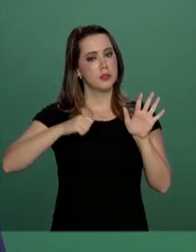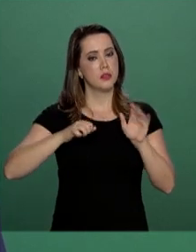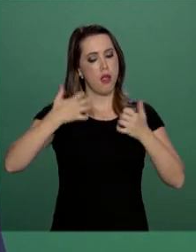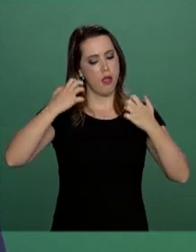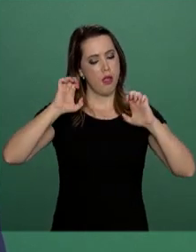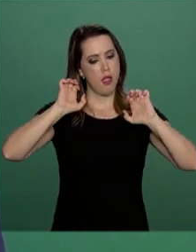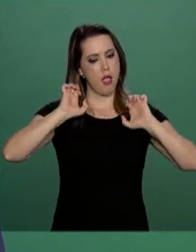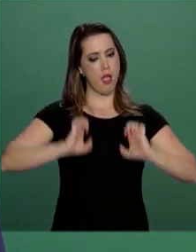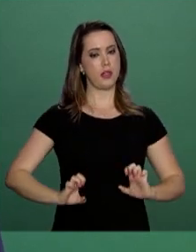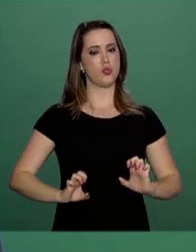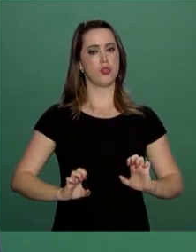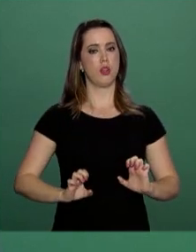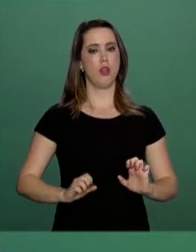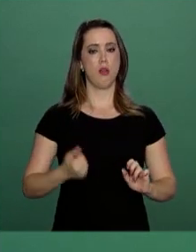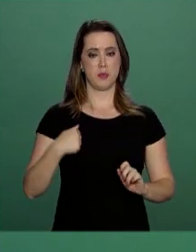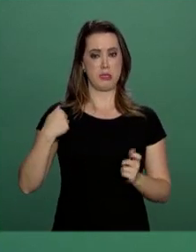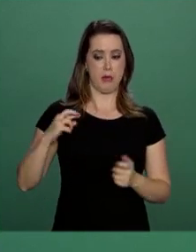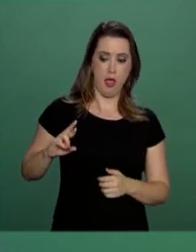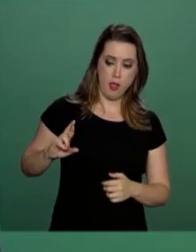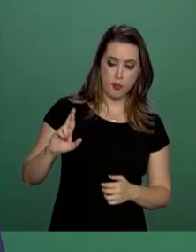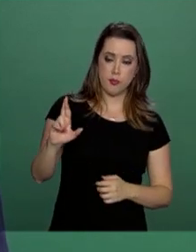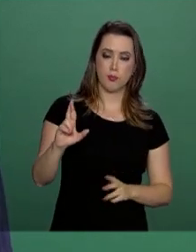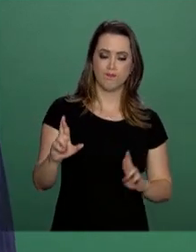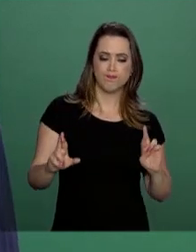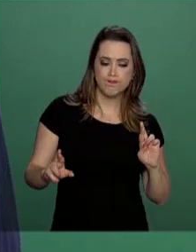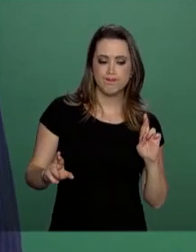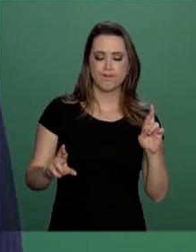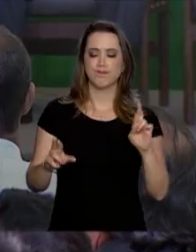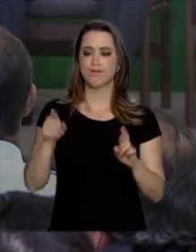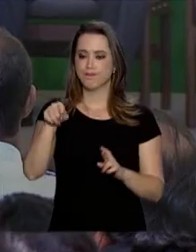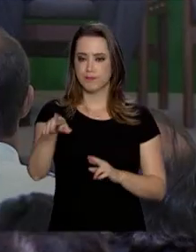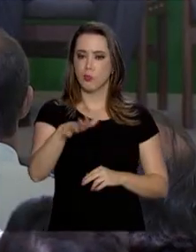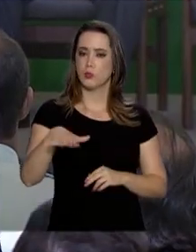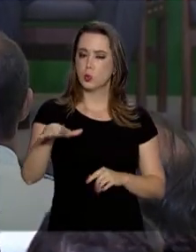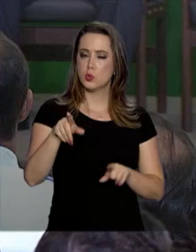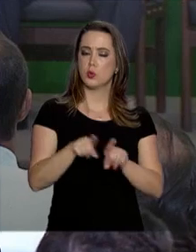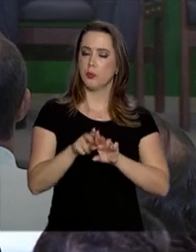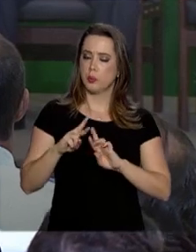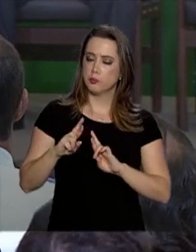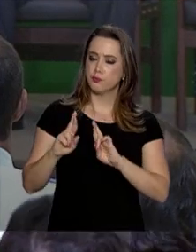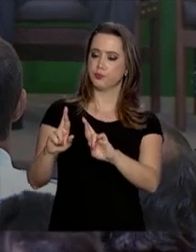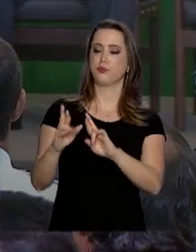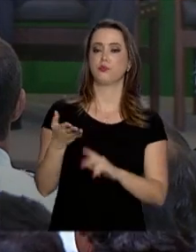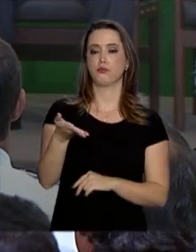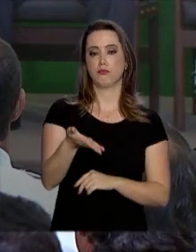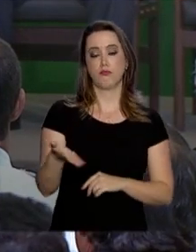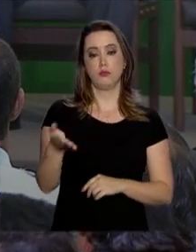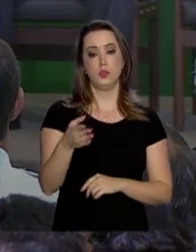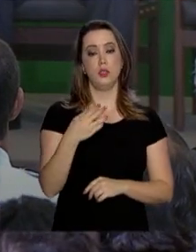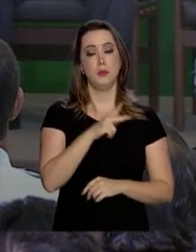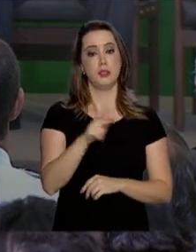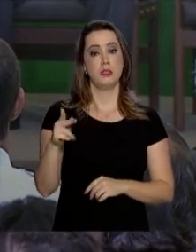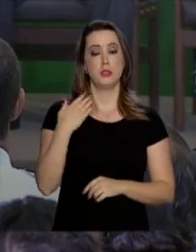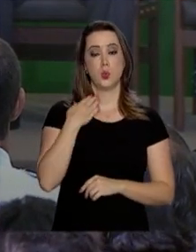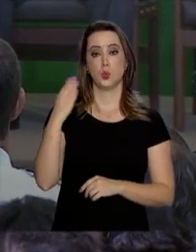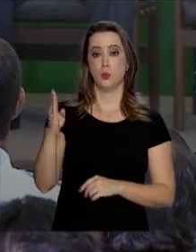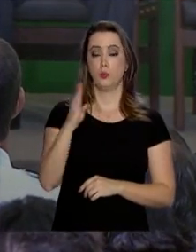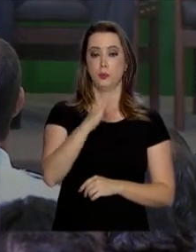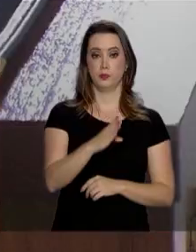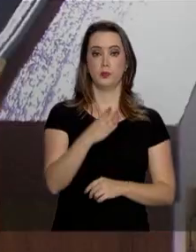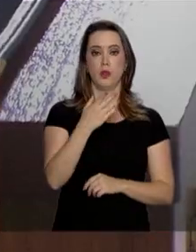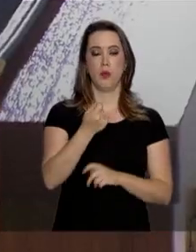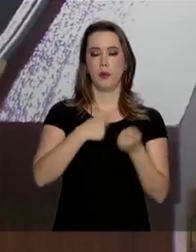ética, tem que ser a responsabilidade, a responsabilização. Na presidência do Banco do Brasil, assumiu o economista Rubem